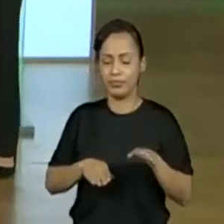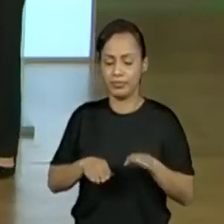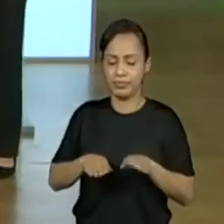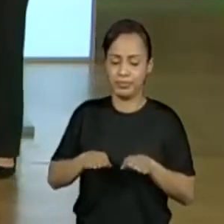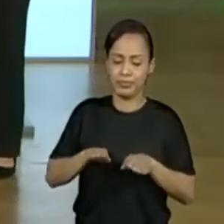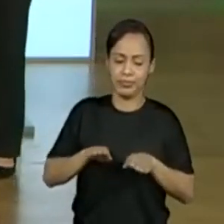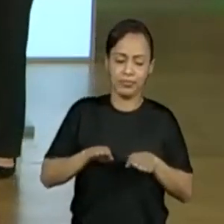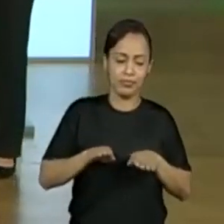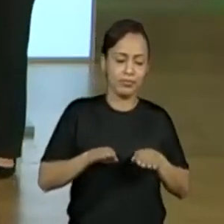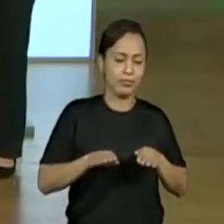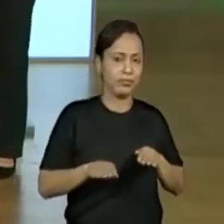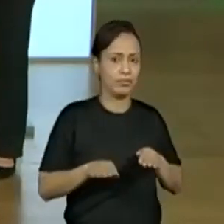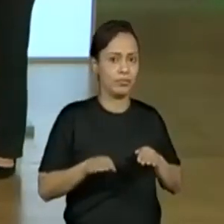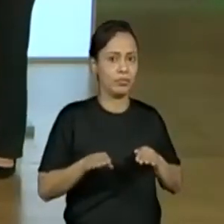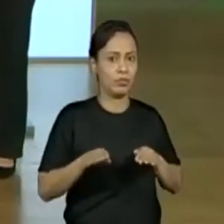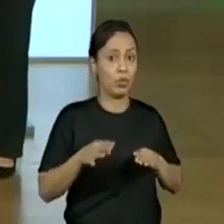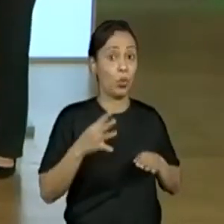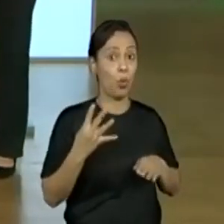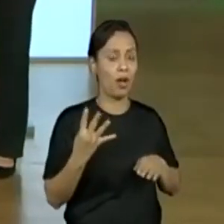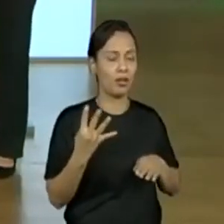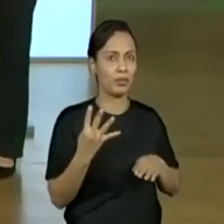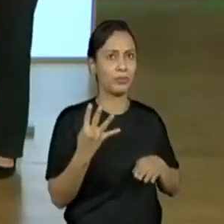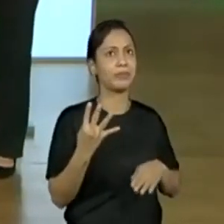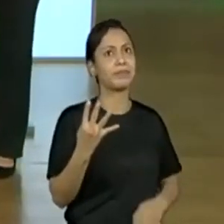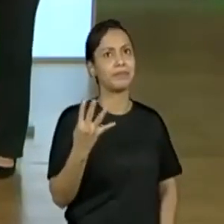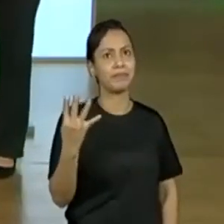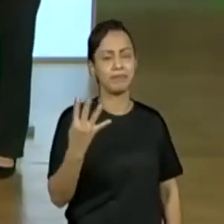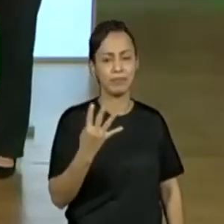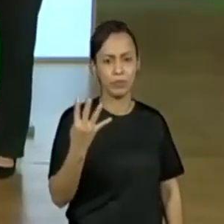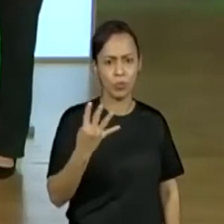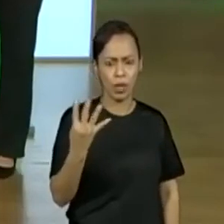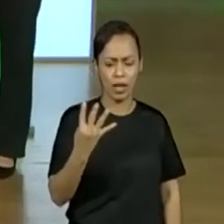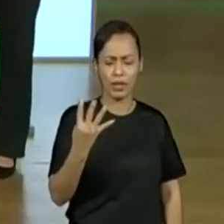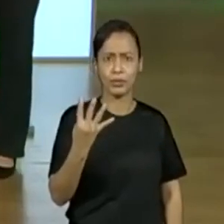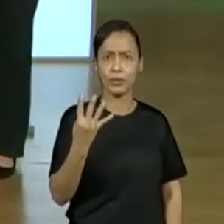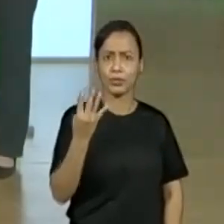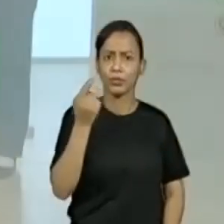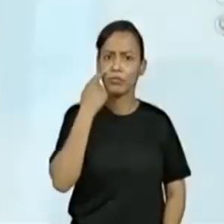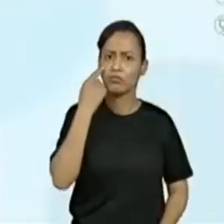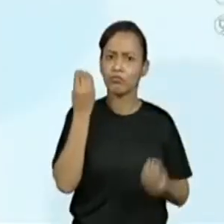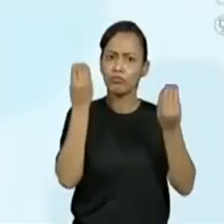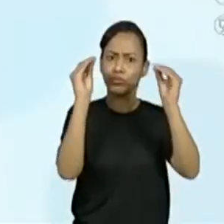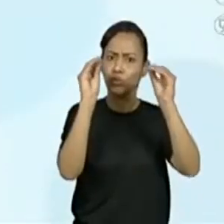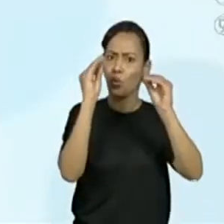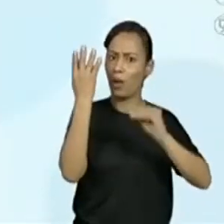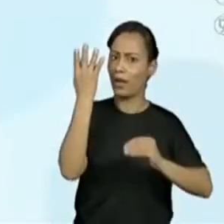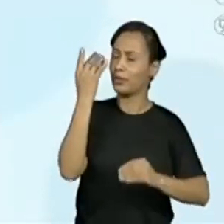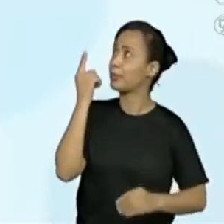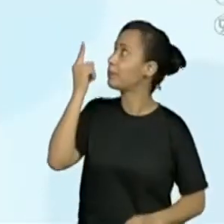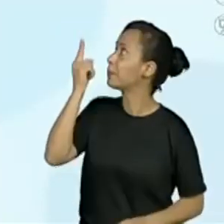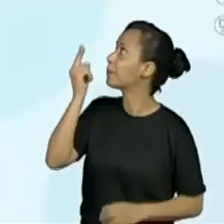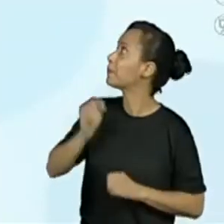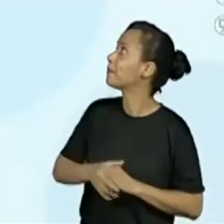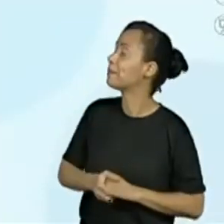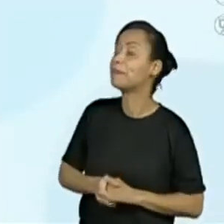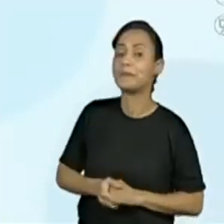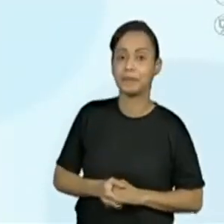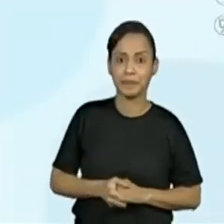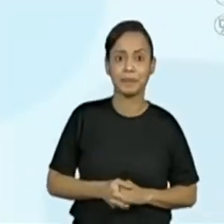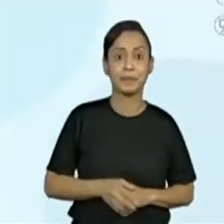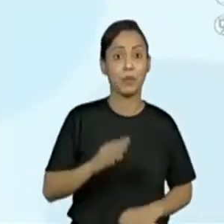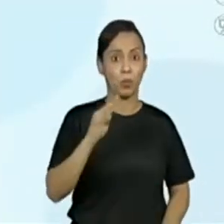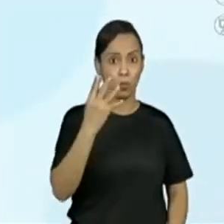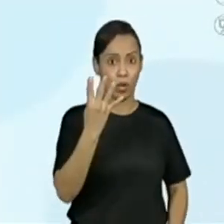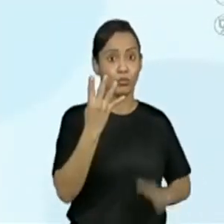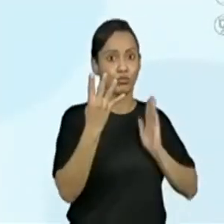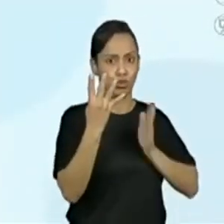o professor Joelson já falou uma coisa bem importante. ele está adicionando 1 ao número já existente ali. Então, se agora nós estamos no número